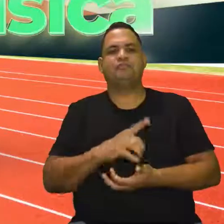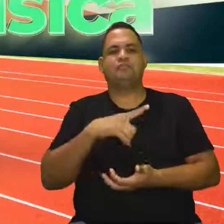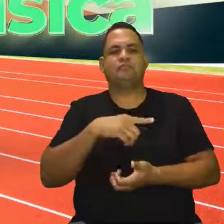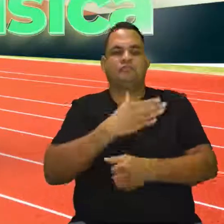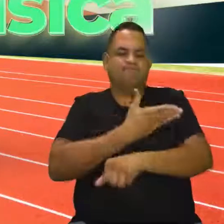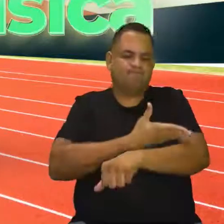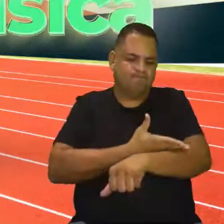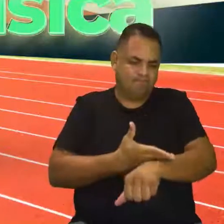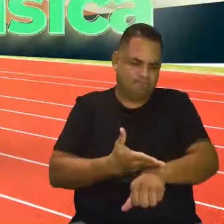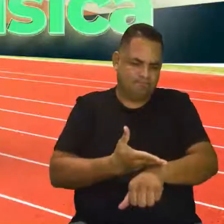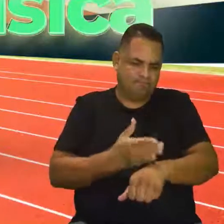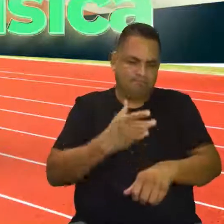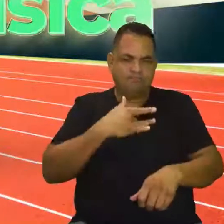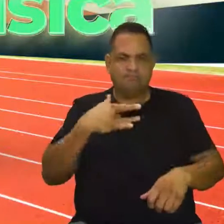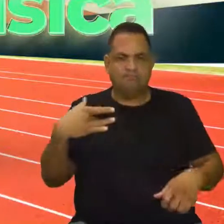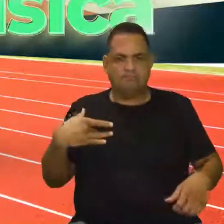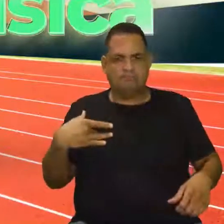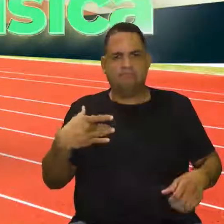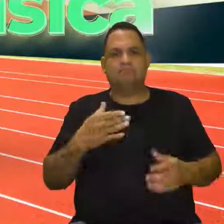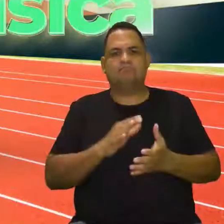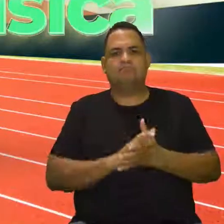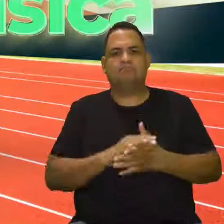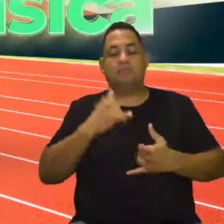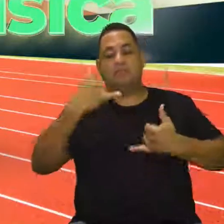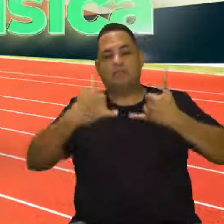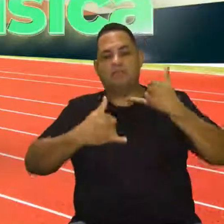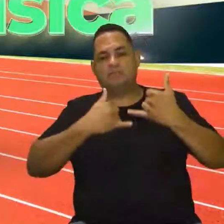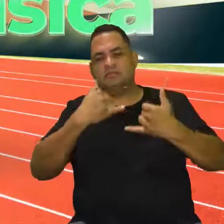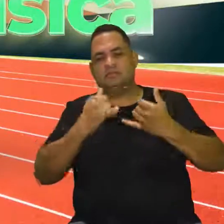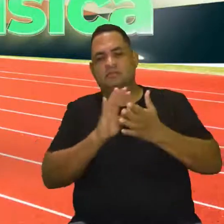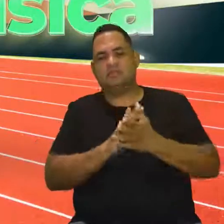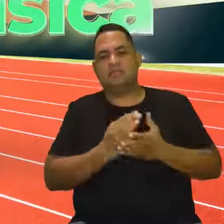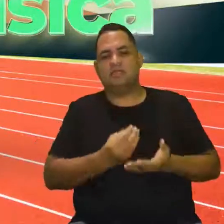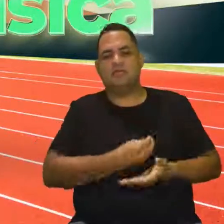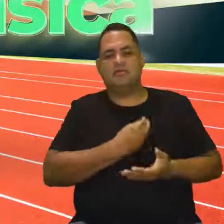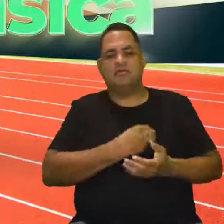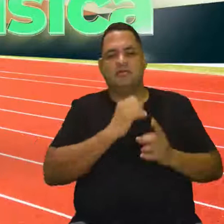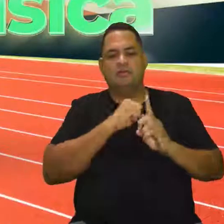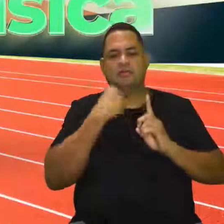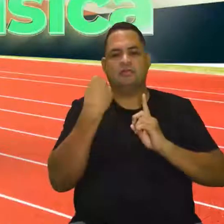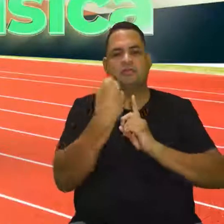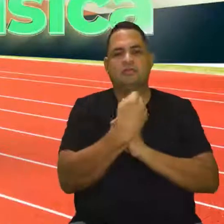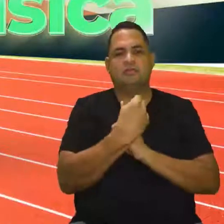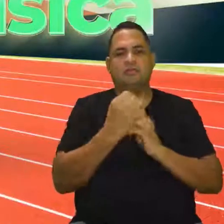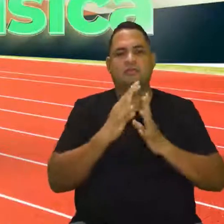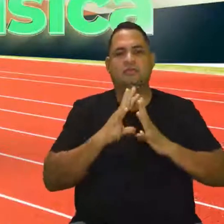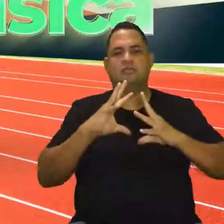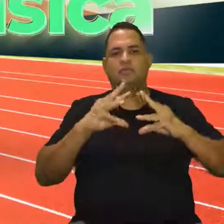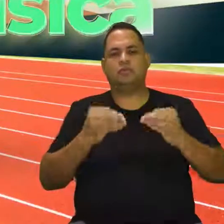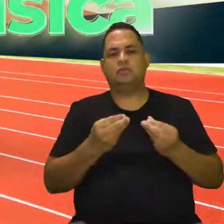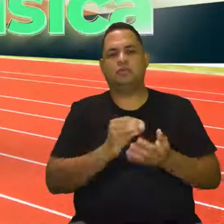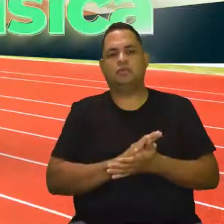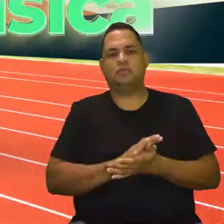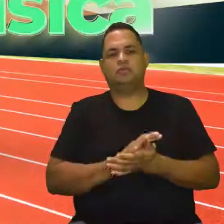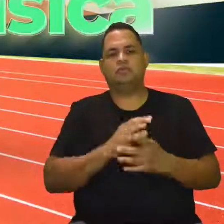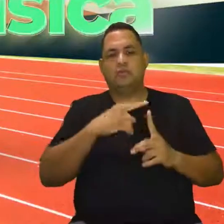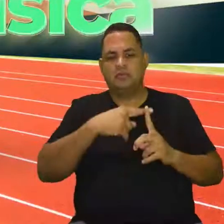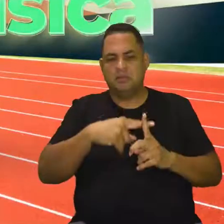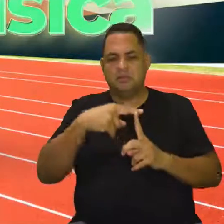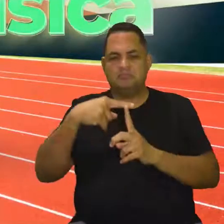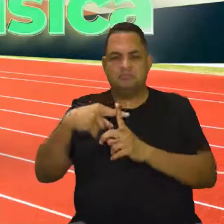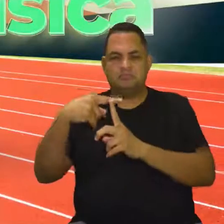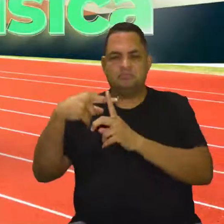hábitos saudáveis, hábitos de lazer, de convívio social? Tudo isso, gente, é uma somatória.